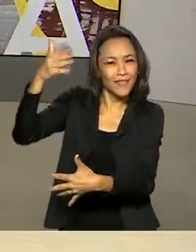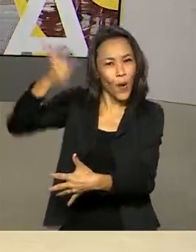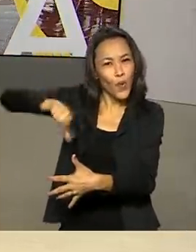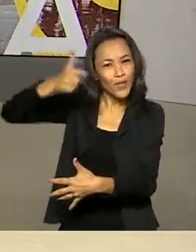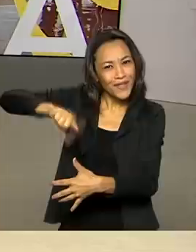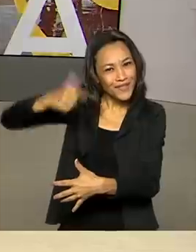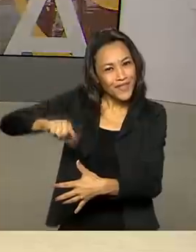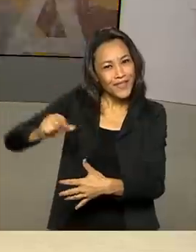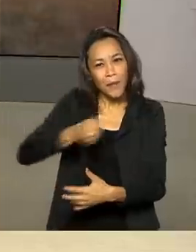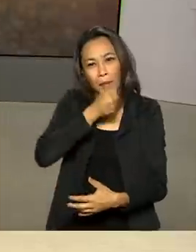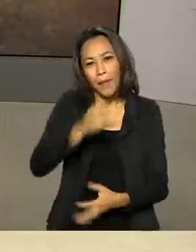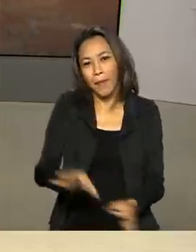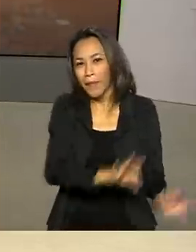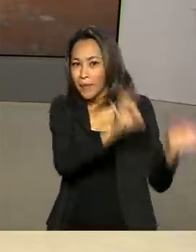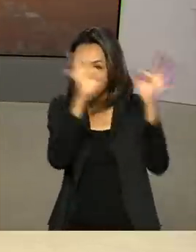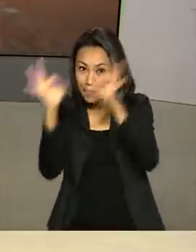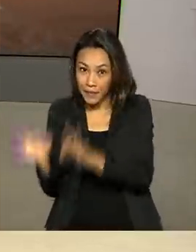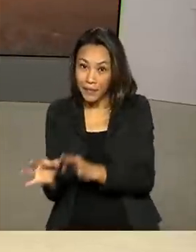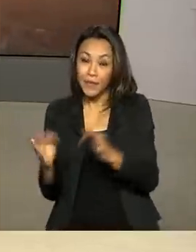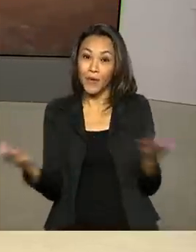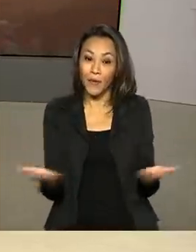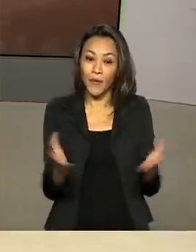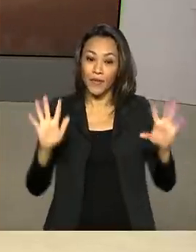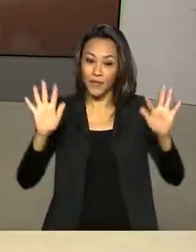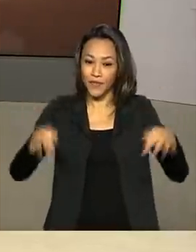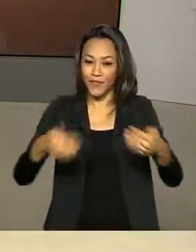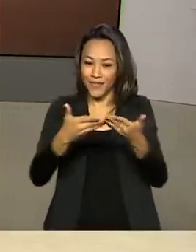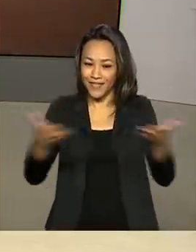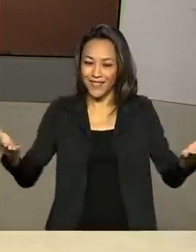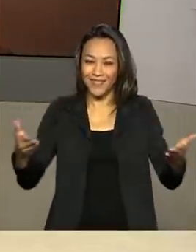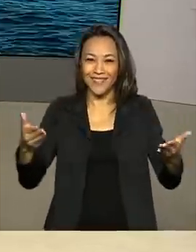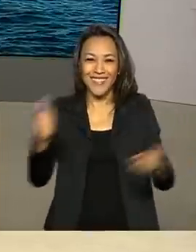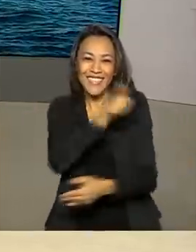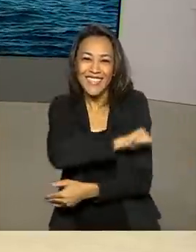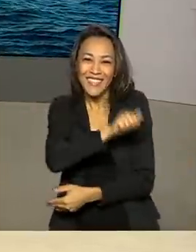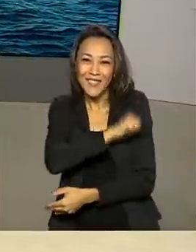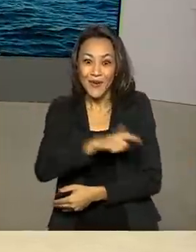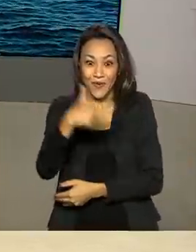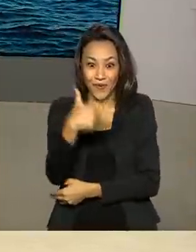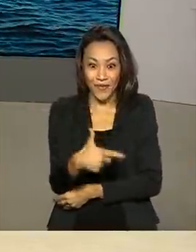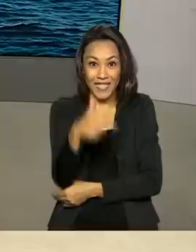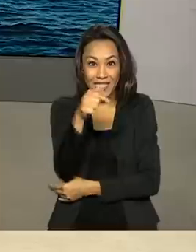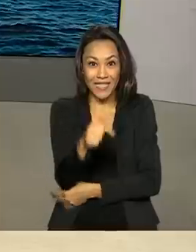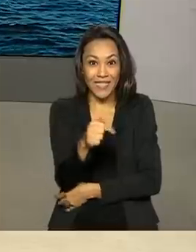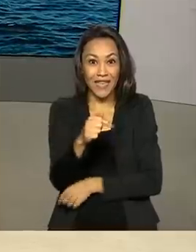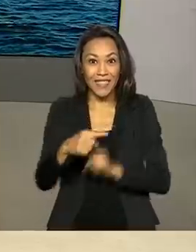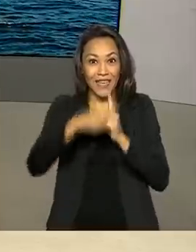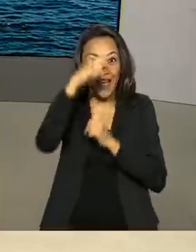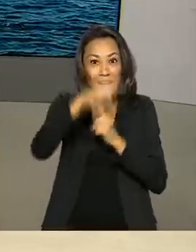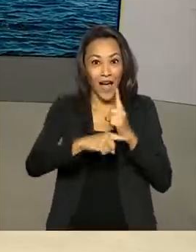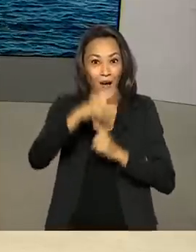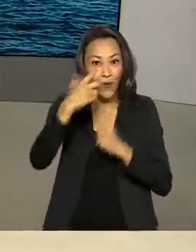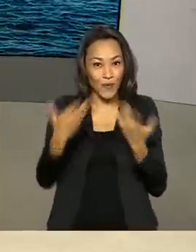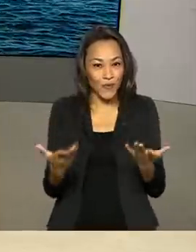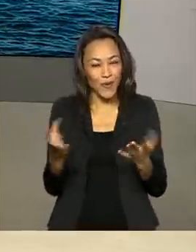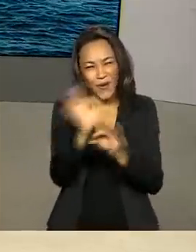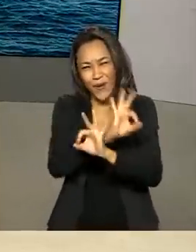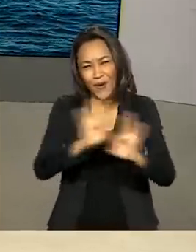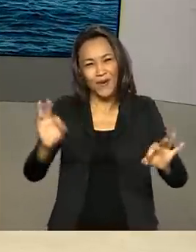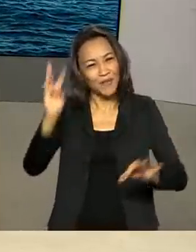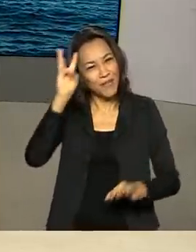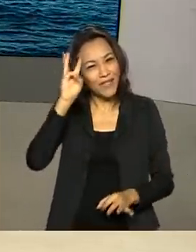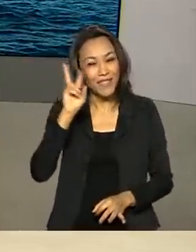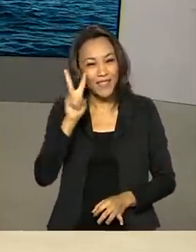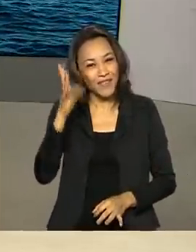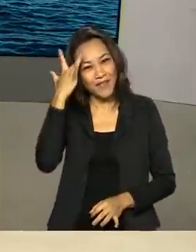rever as reportagens de hoje. Encerramos com imagens do Rio de Janeiro. Faz 27 graus neste momento por lá. Ótima terça, a gente volta